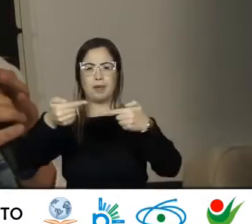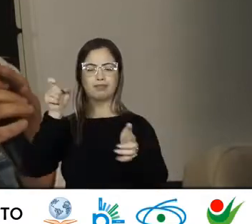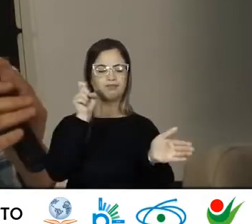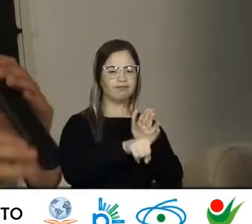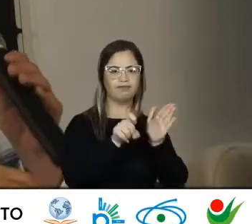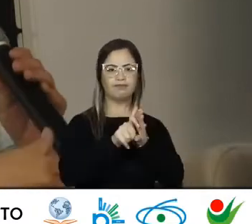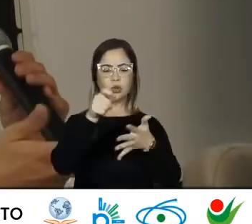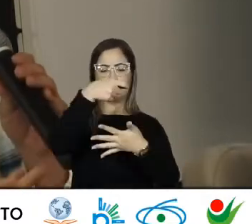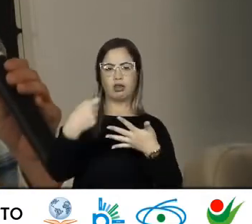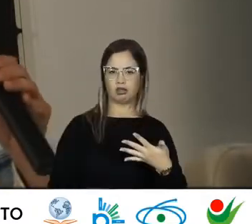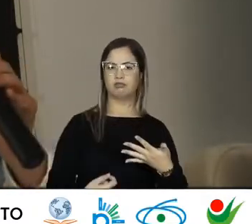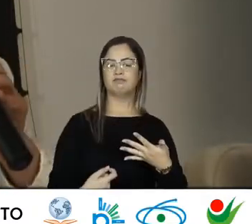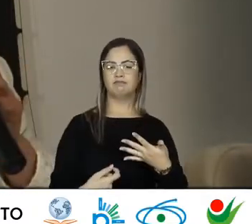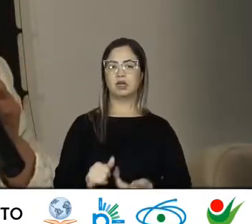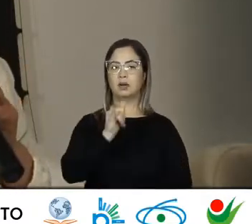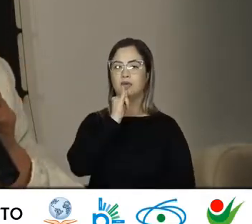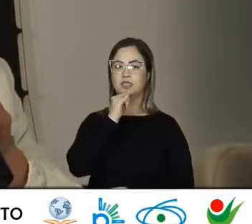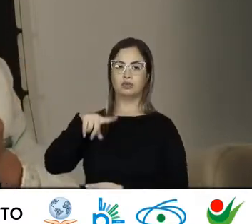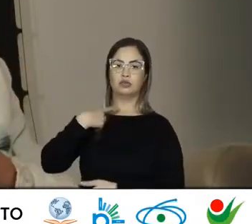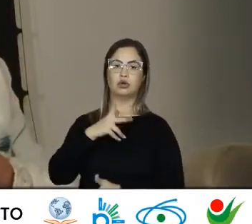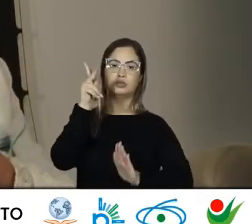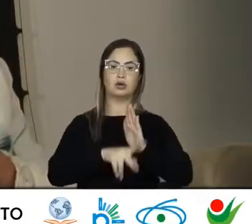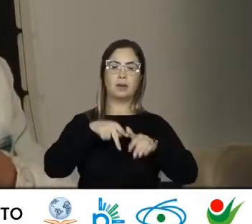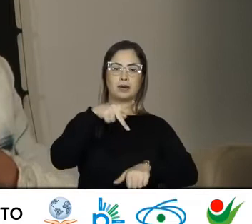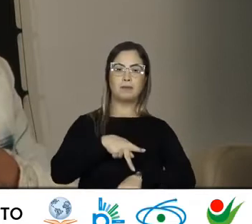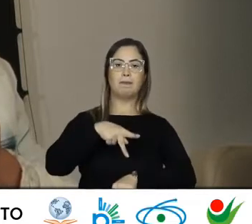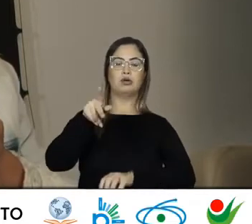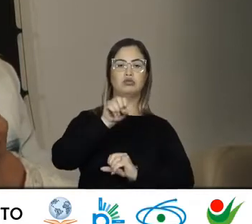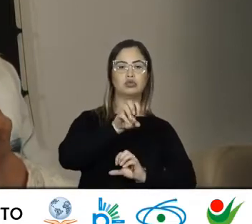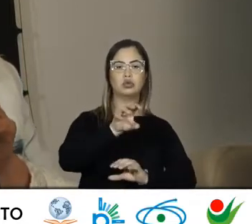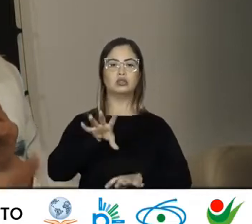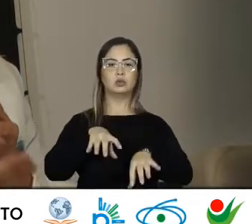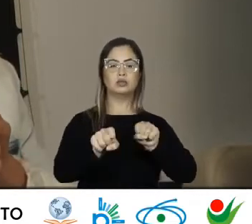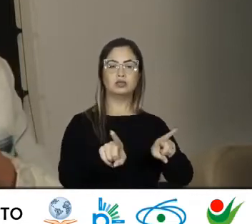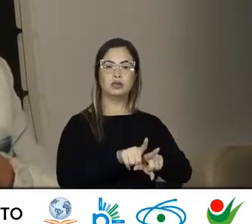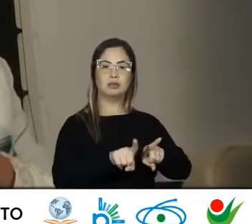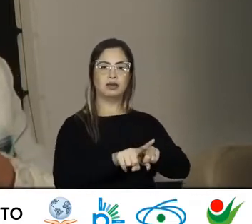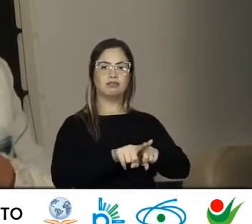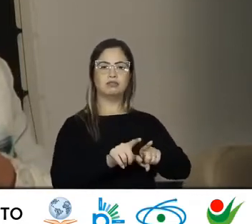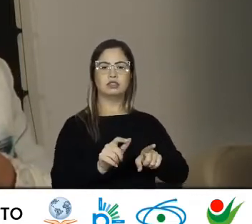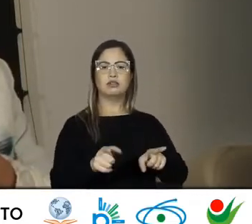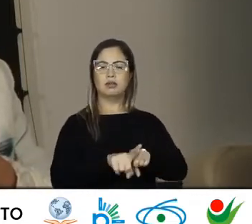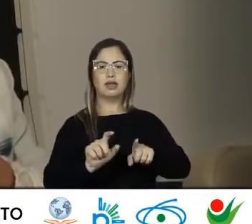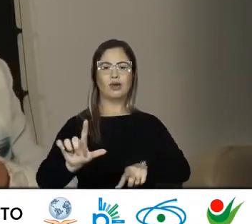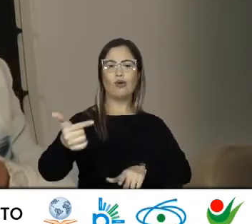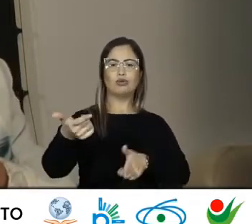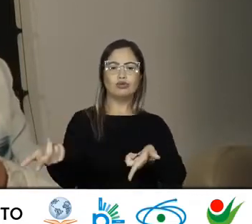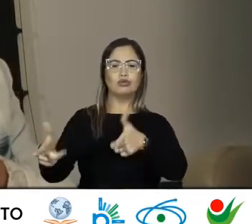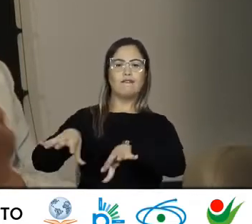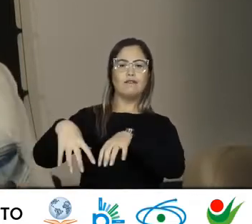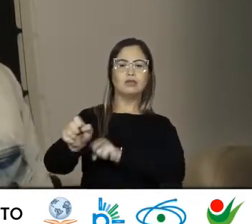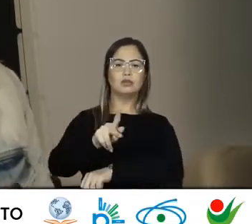partir Desses programas Dos nossos programas De pós-graduação Em educação Mas também De outros espaços De formação De professores